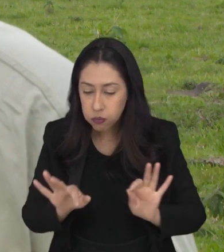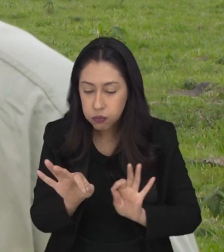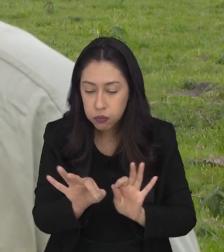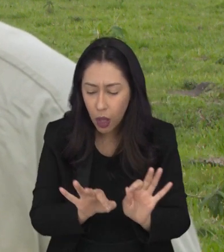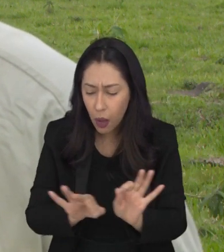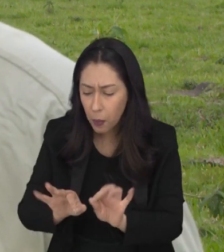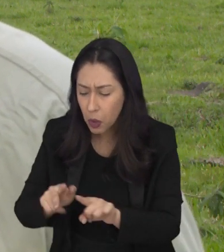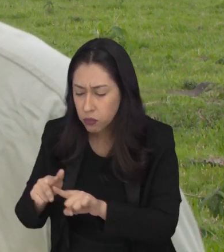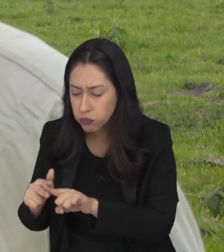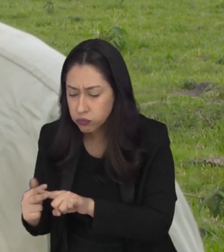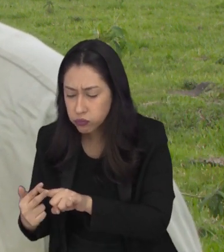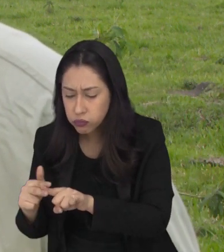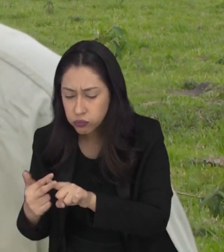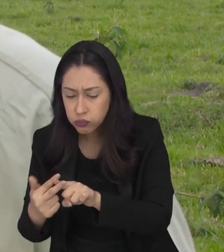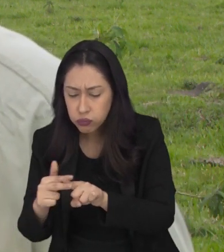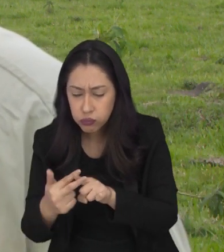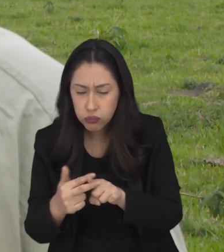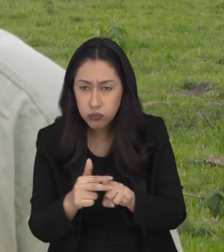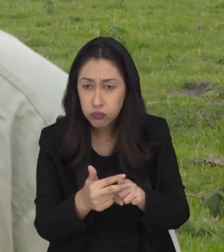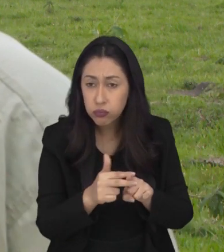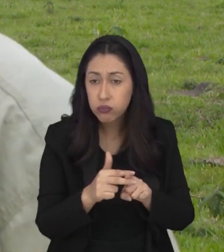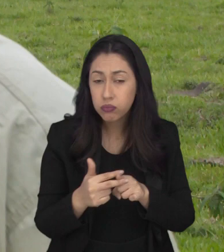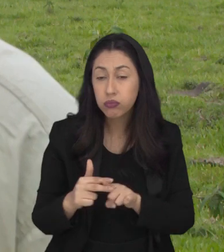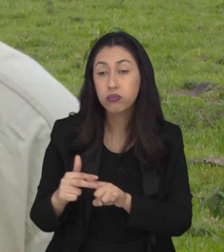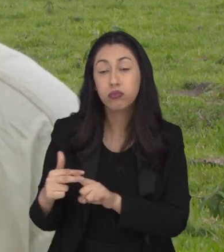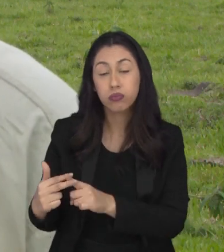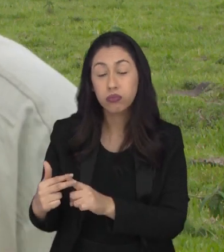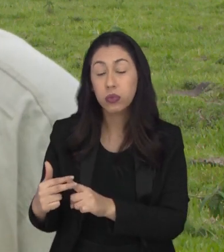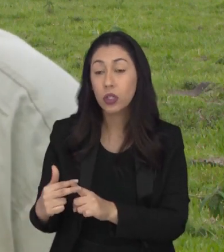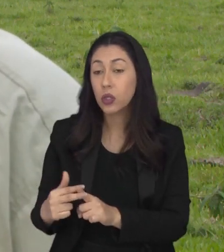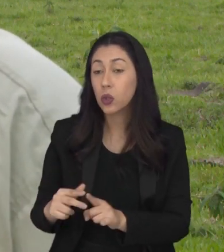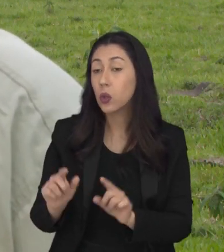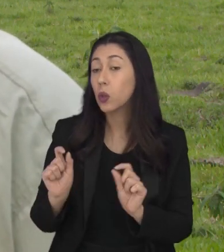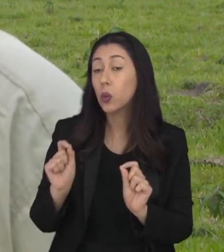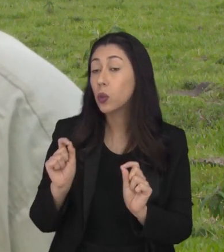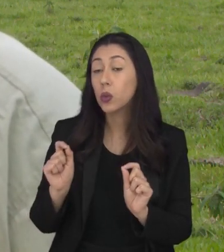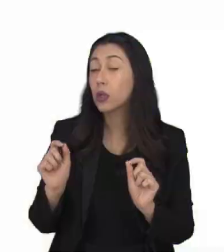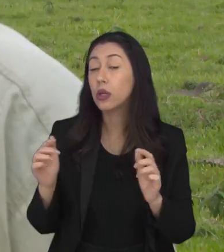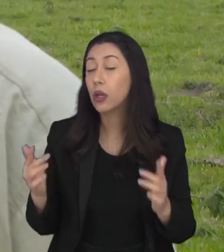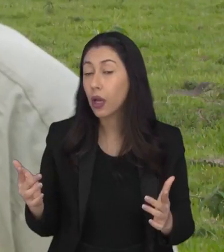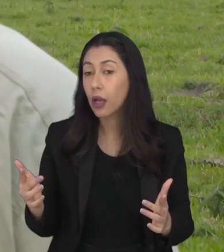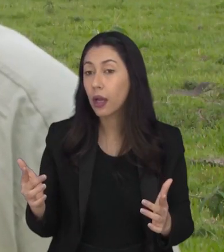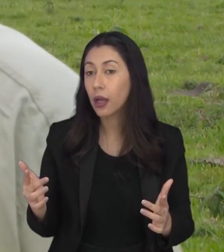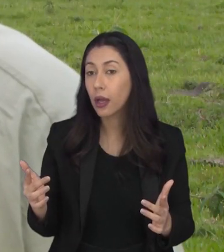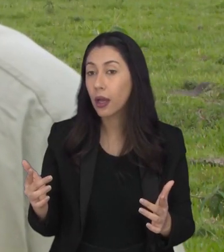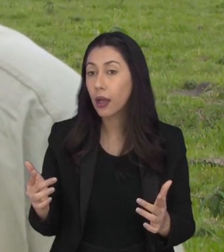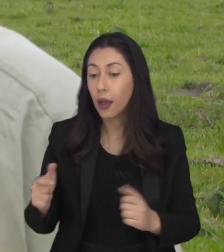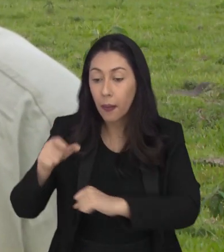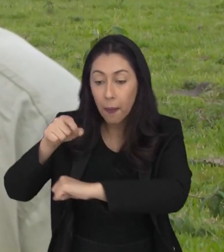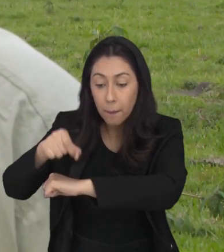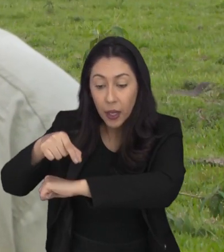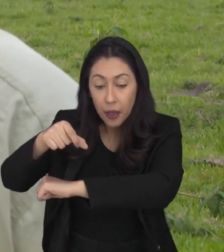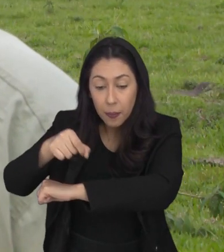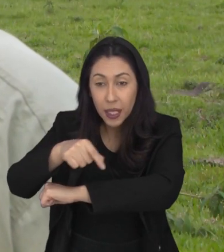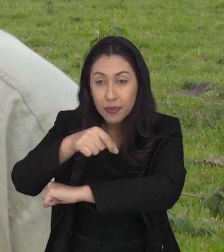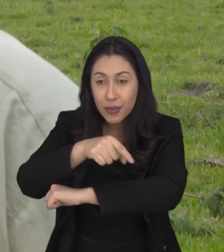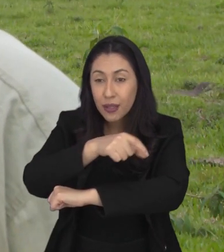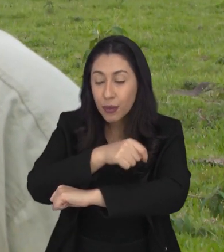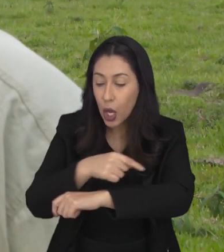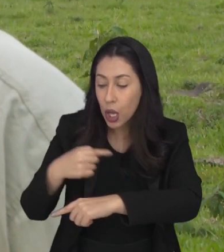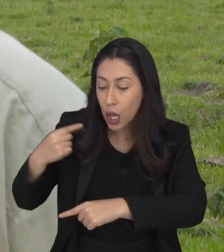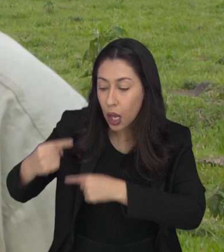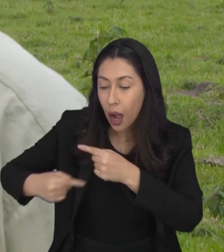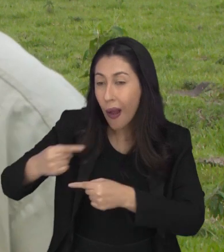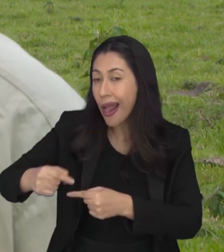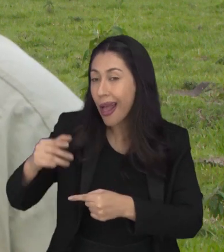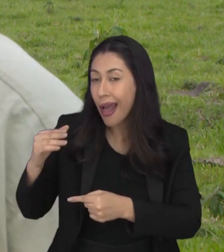na recuperação ambiental da propriedade, de parte de área da propriedade, que consiste em você colocar